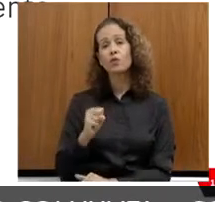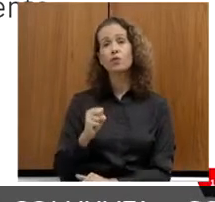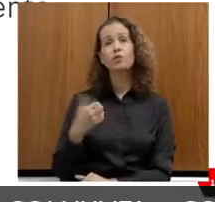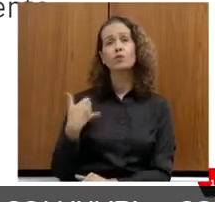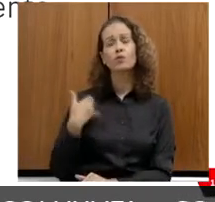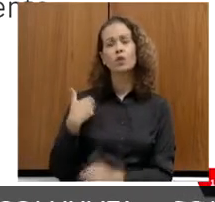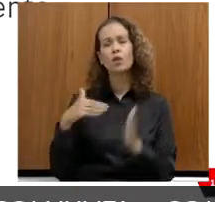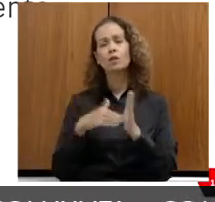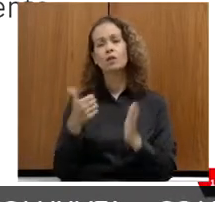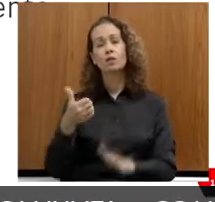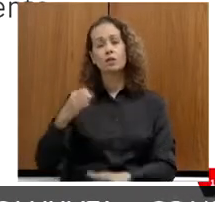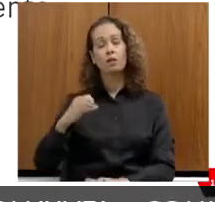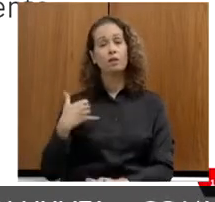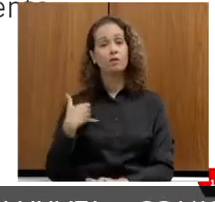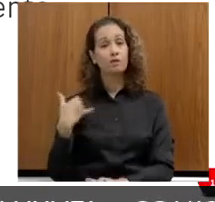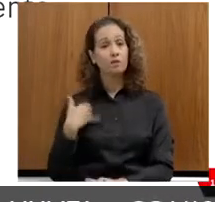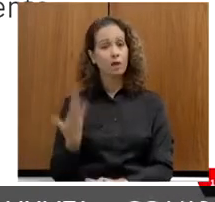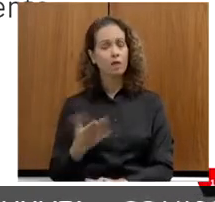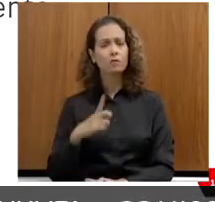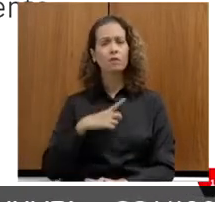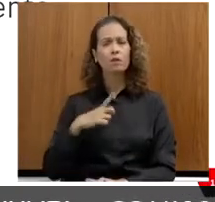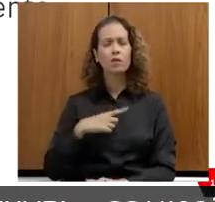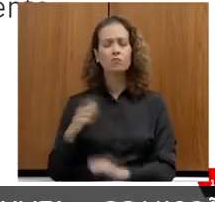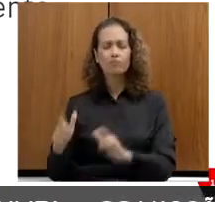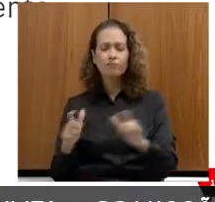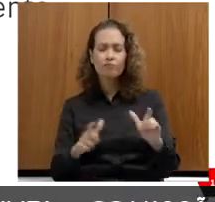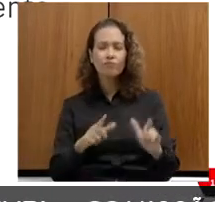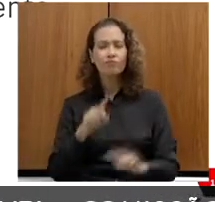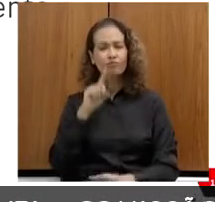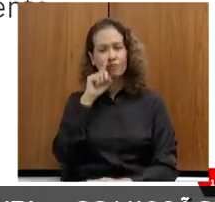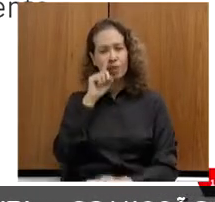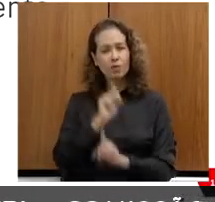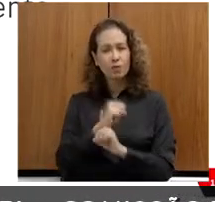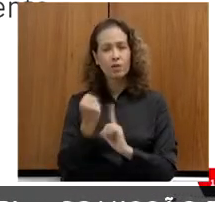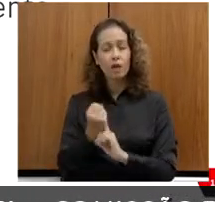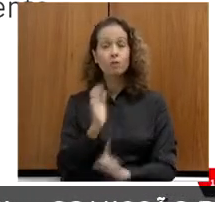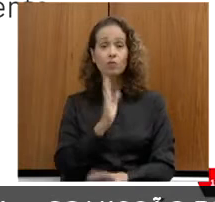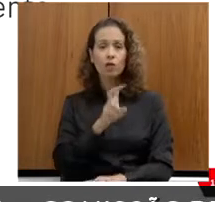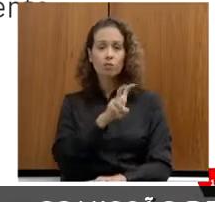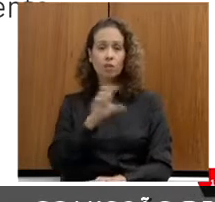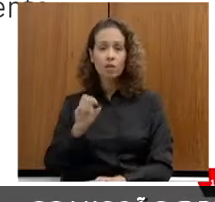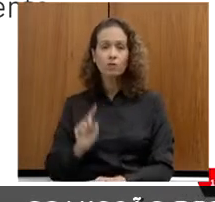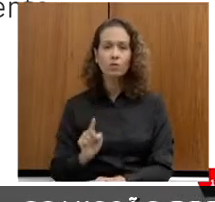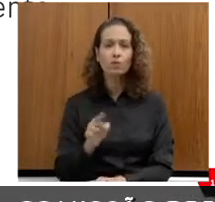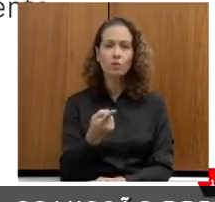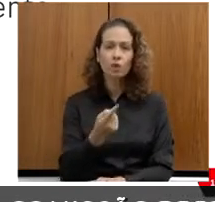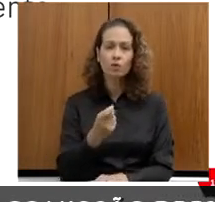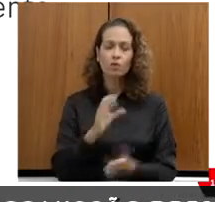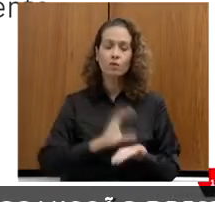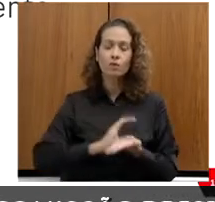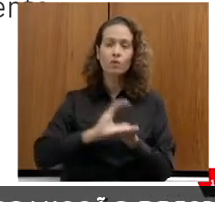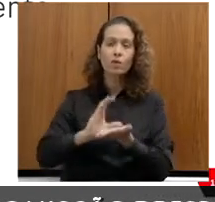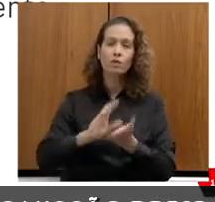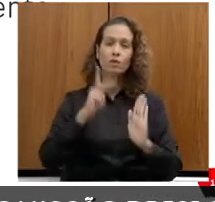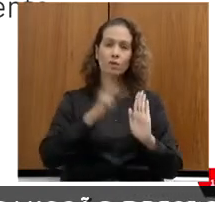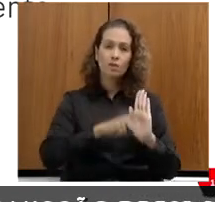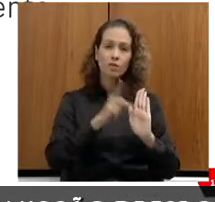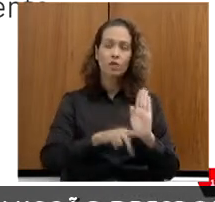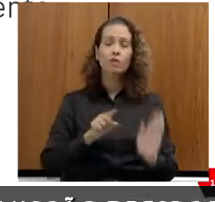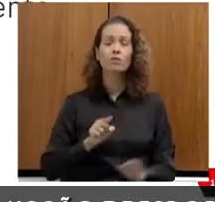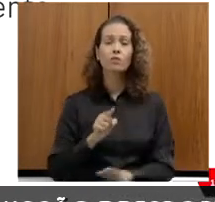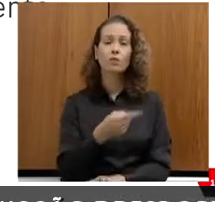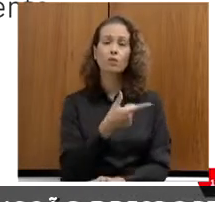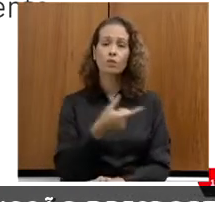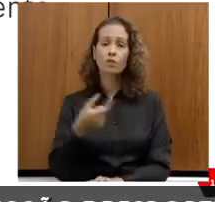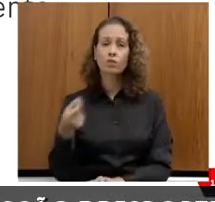vulnerabilidade social. Nós já investimos 500 mil para a viabilização desse projeto, 1.200 beneficiados em